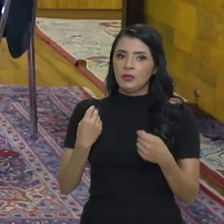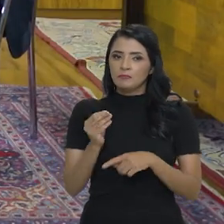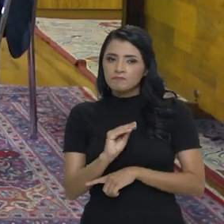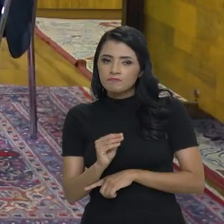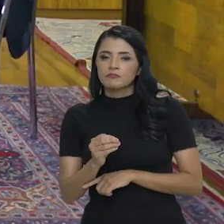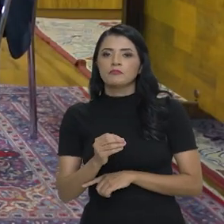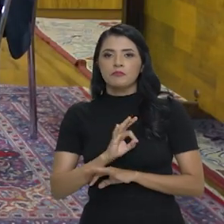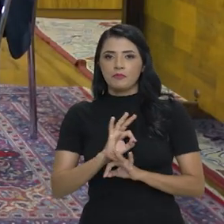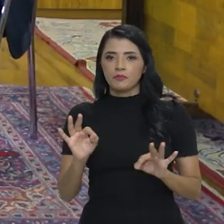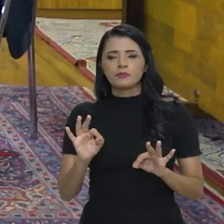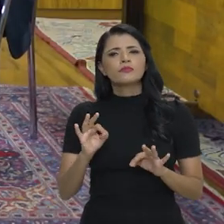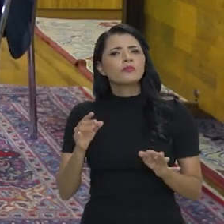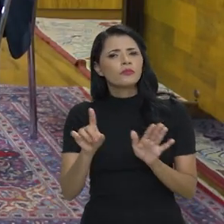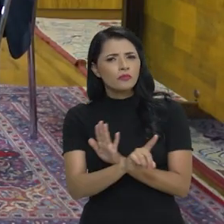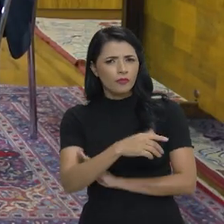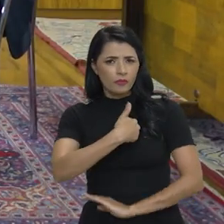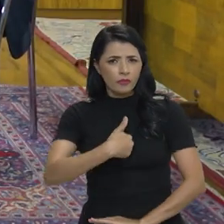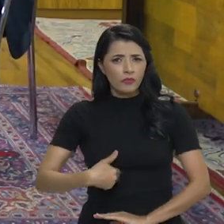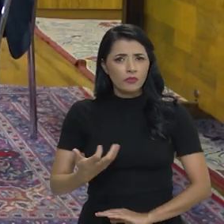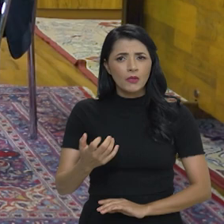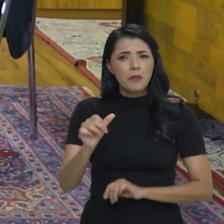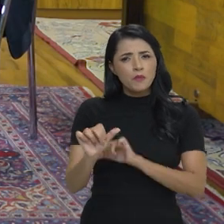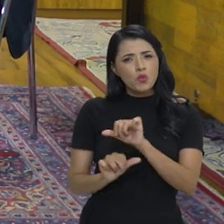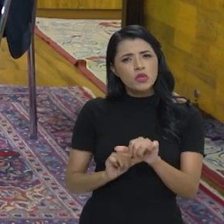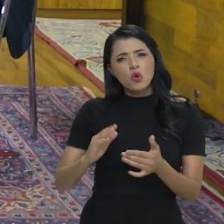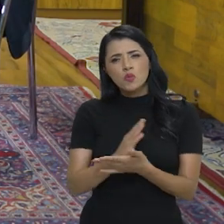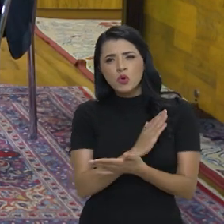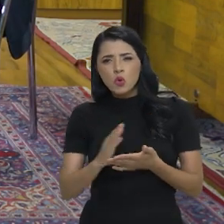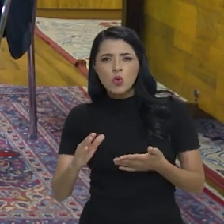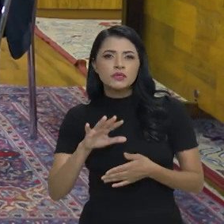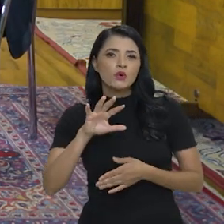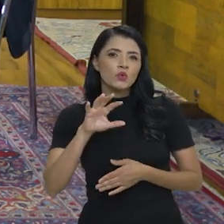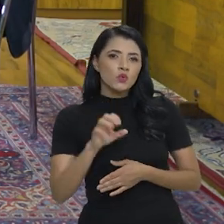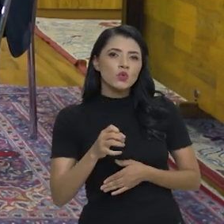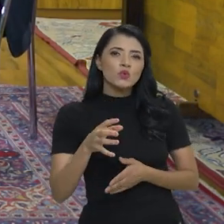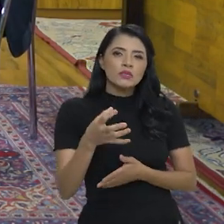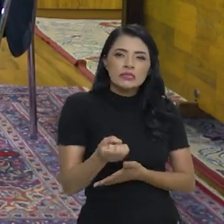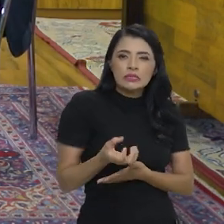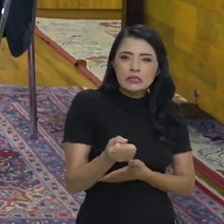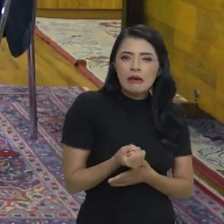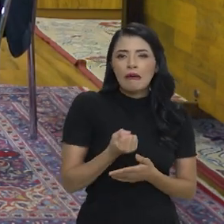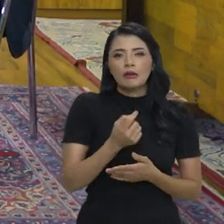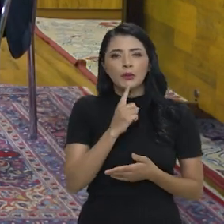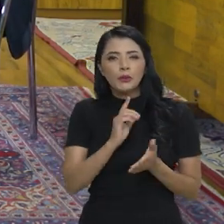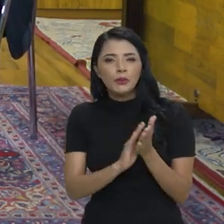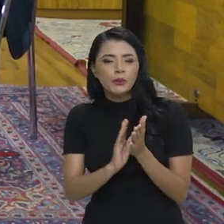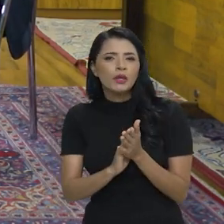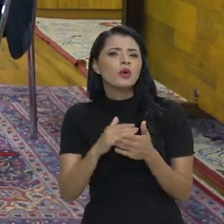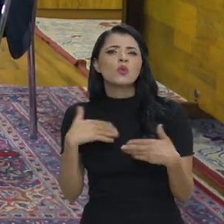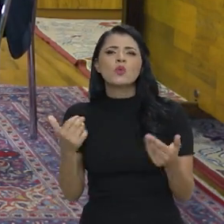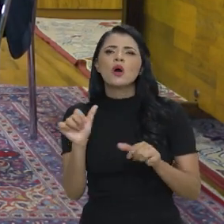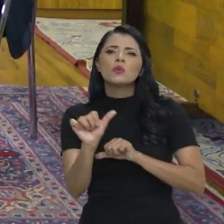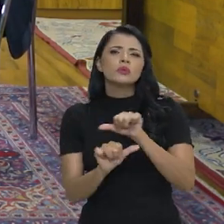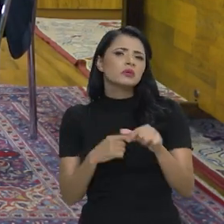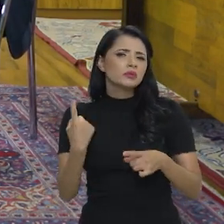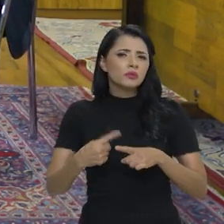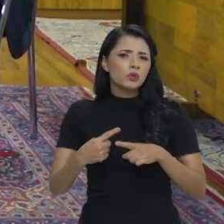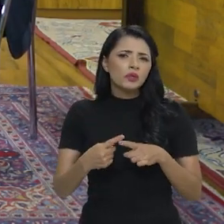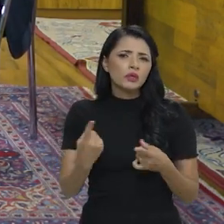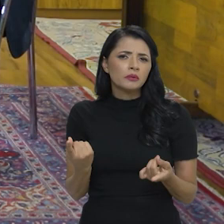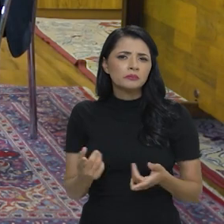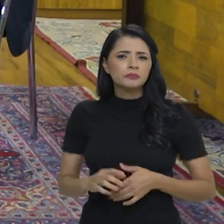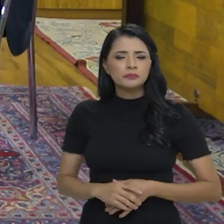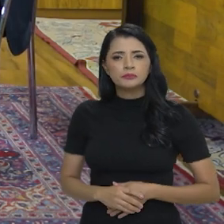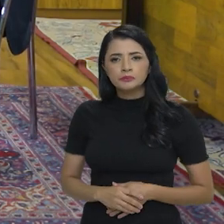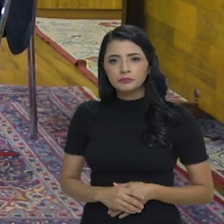valorizado e bem cuidado. E o governo quer fazer algumas mudanças em relação ao saque aniversário, que mudanças são essas, ministro, e por quê?